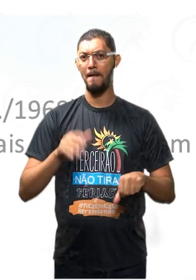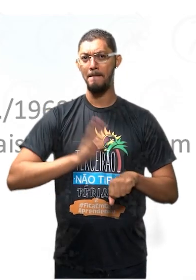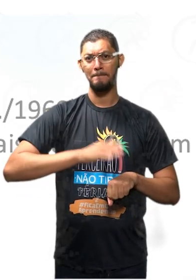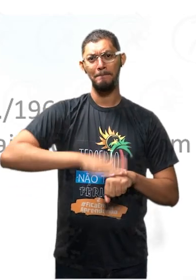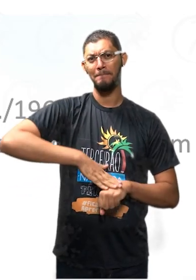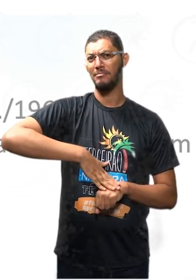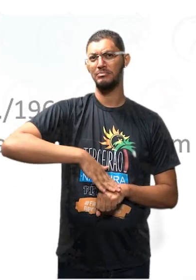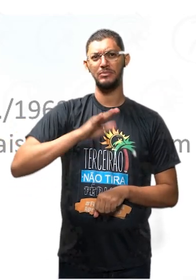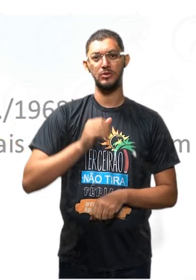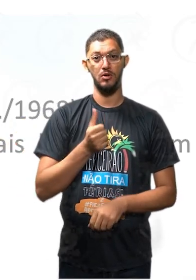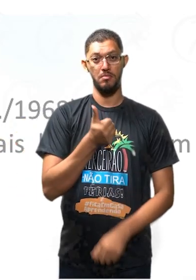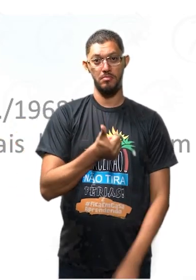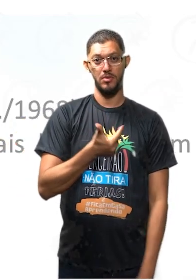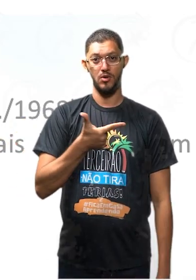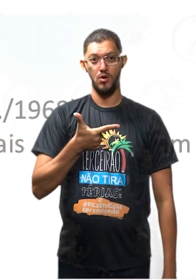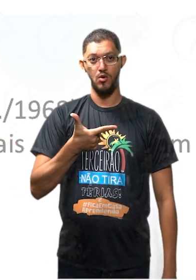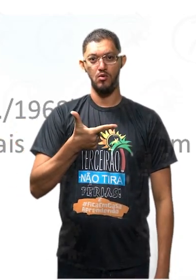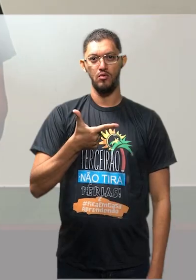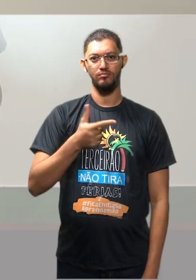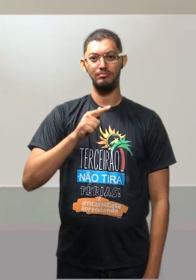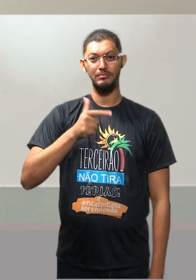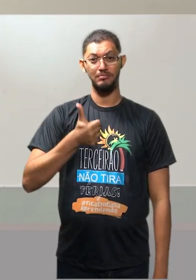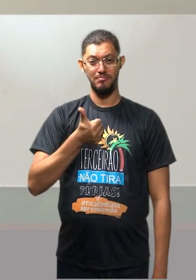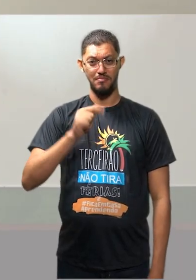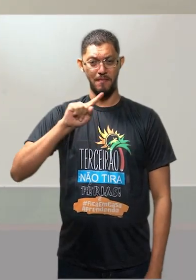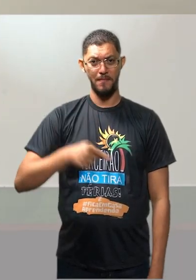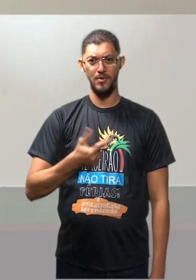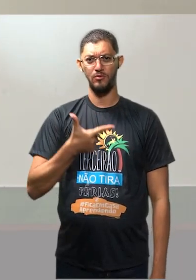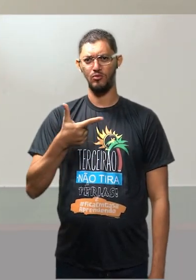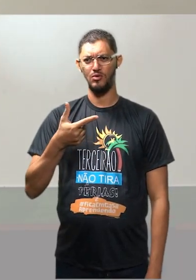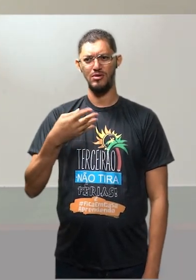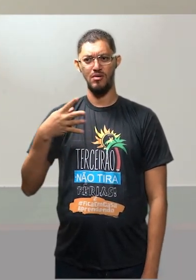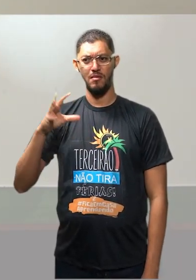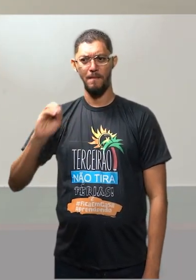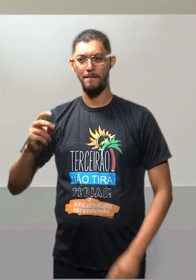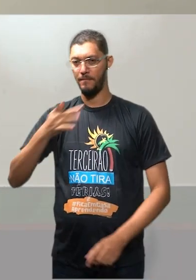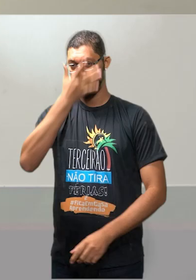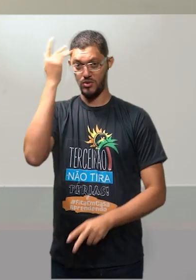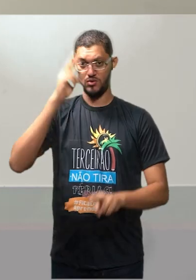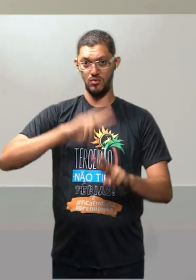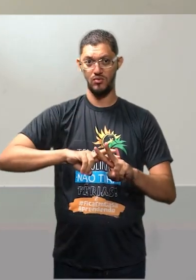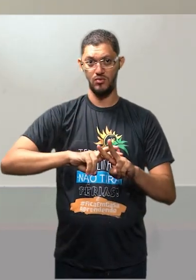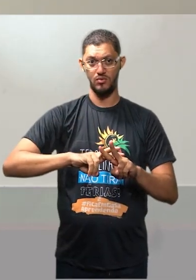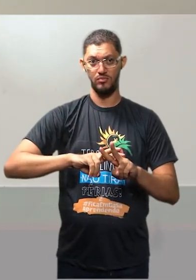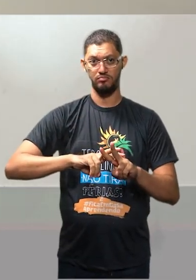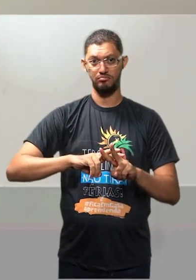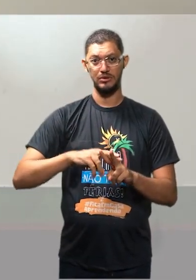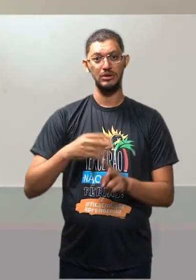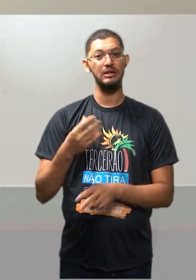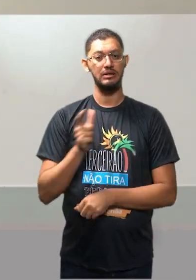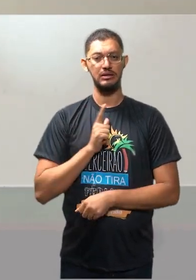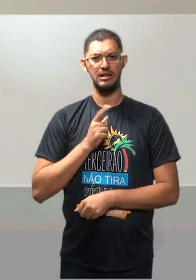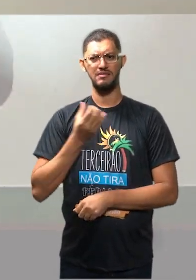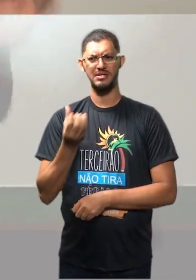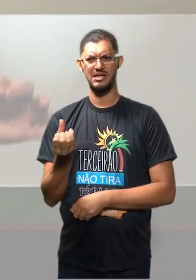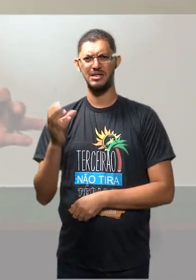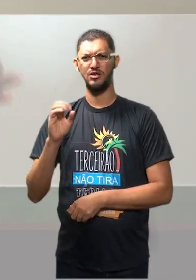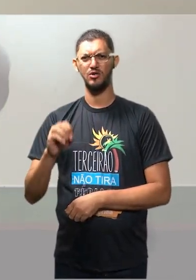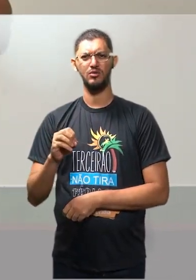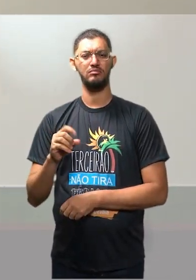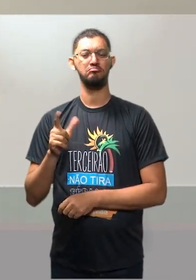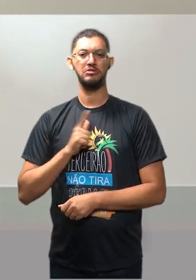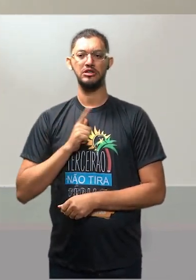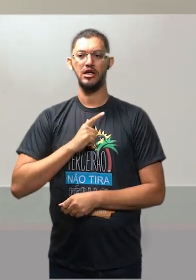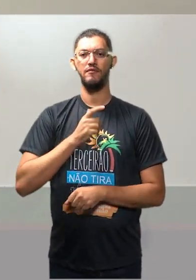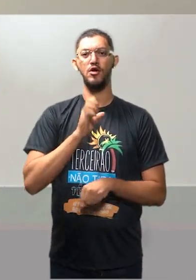.240 pessoas presas. Esse congresso aqui é em 68. Houve outro em Minas Gerais, o FMG,